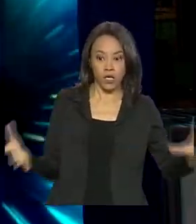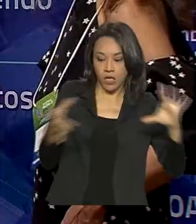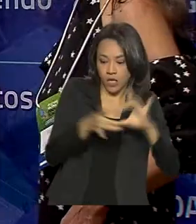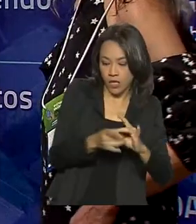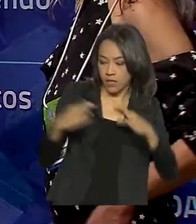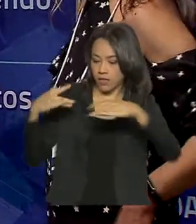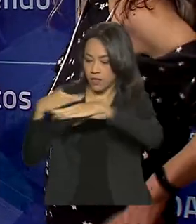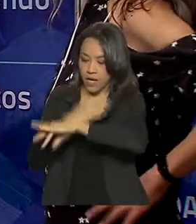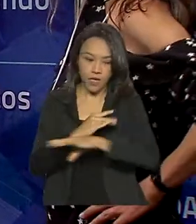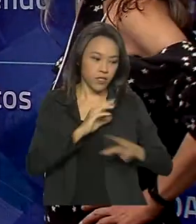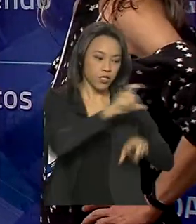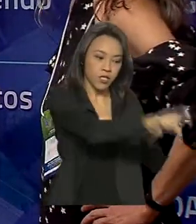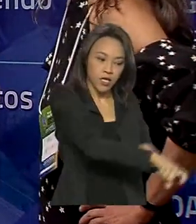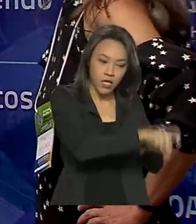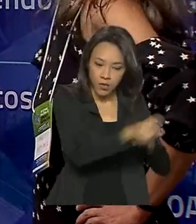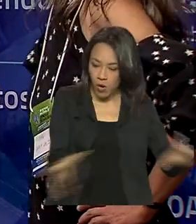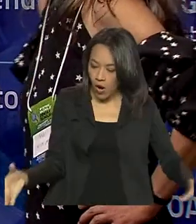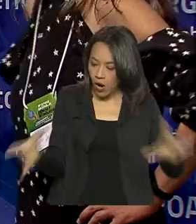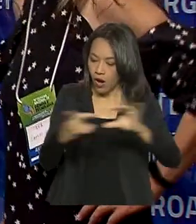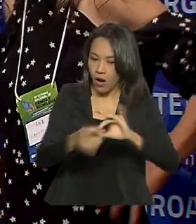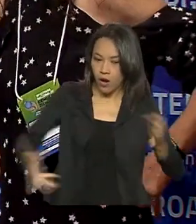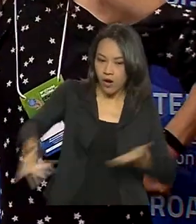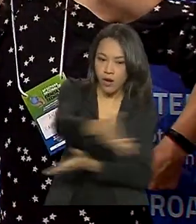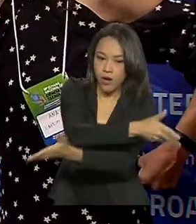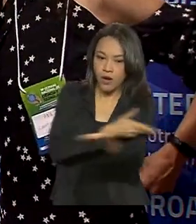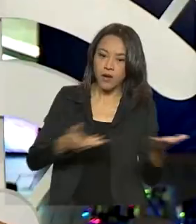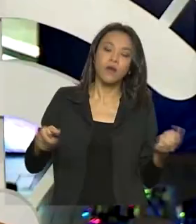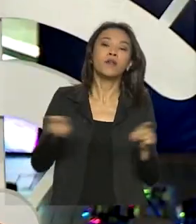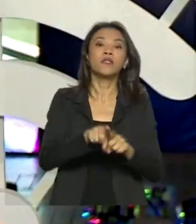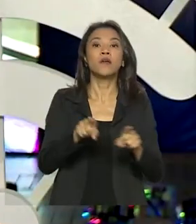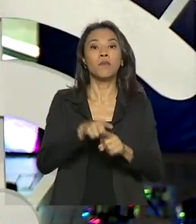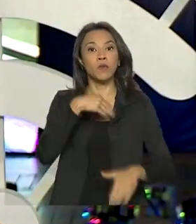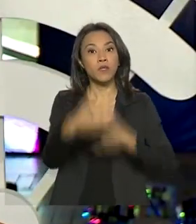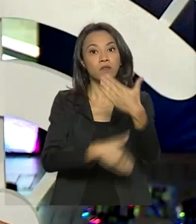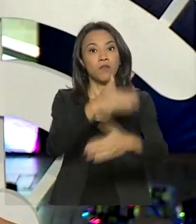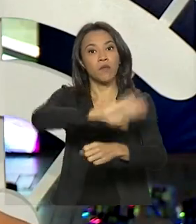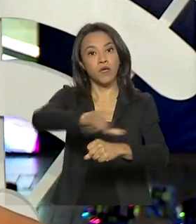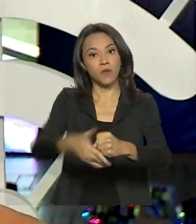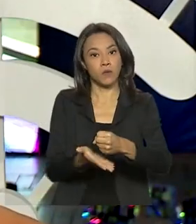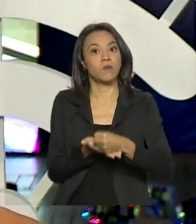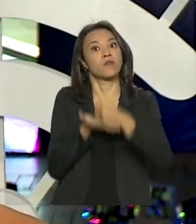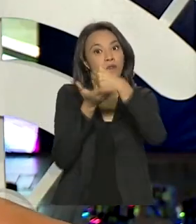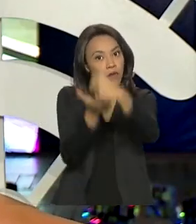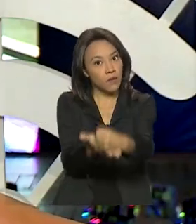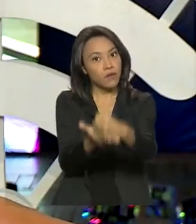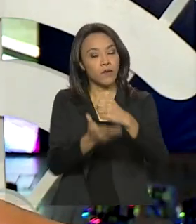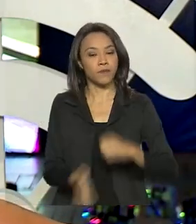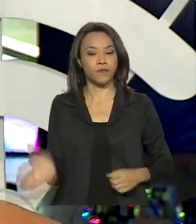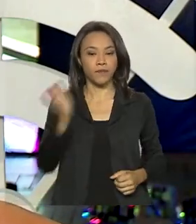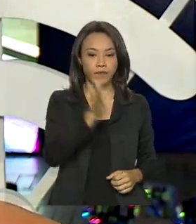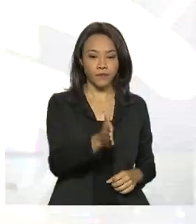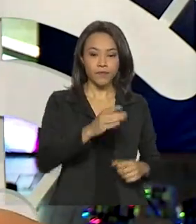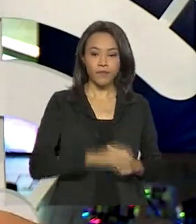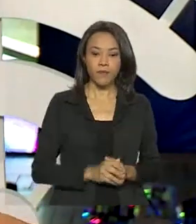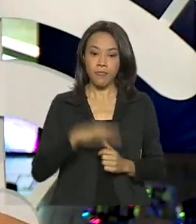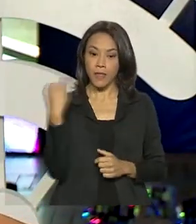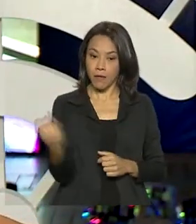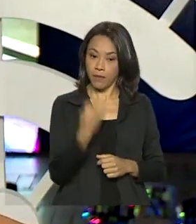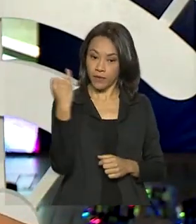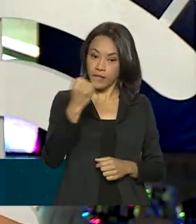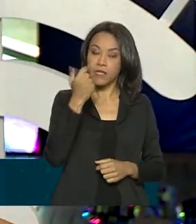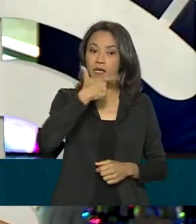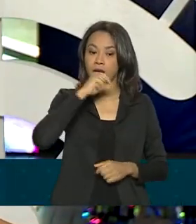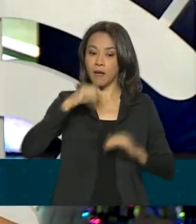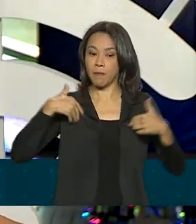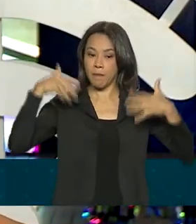geração de empregos e crescimento sustentável. É importante que os jovens, os estudantes que estão participando desse evento,